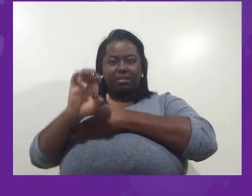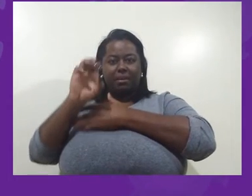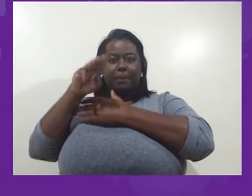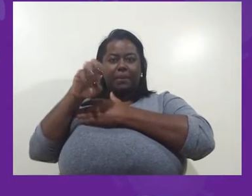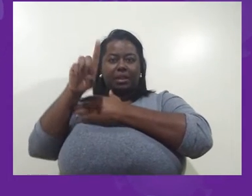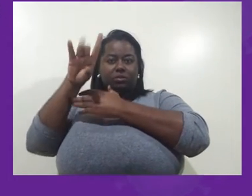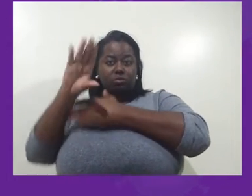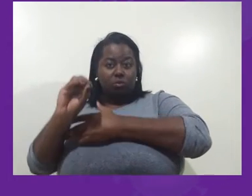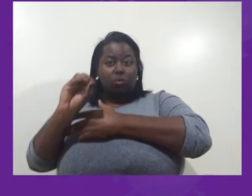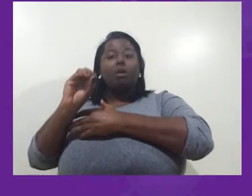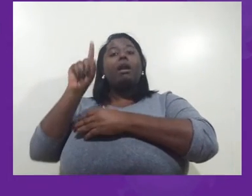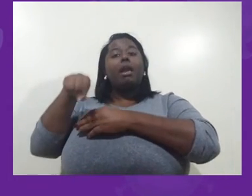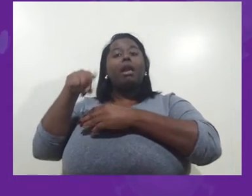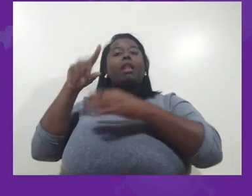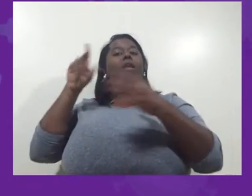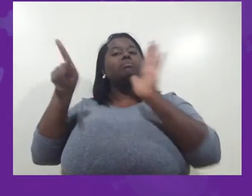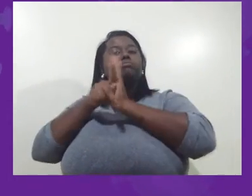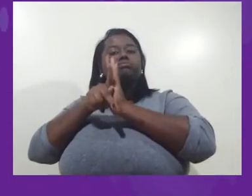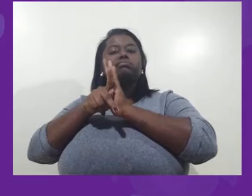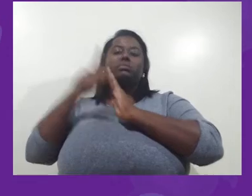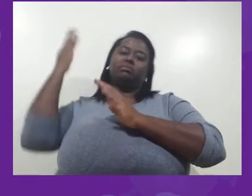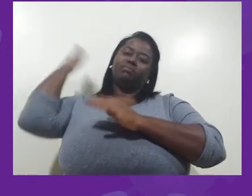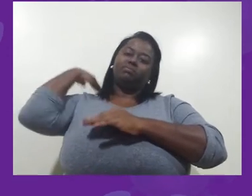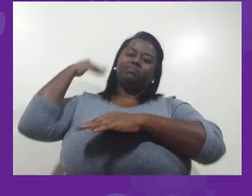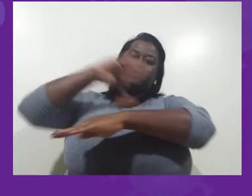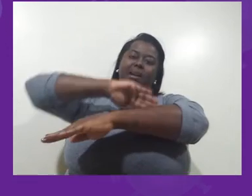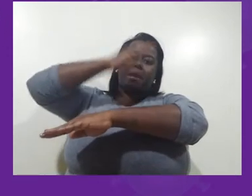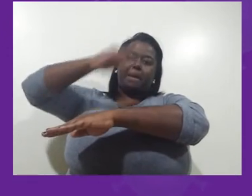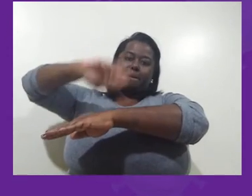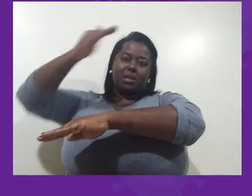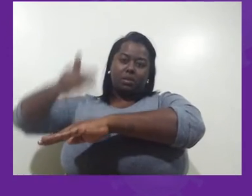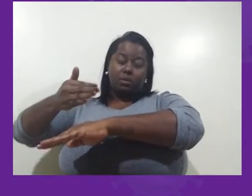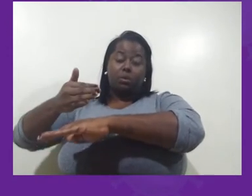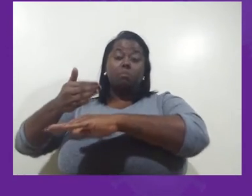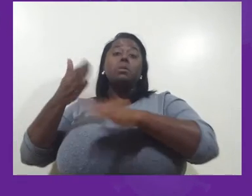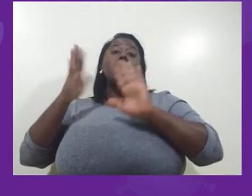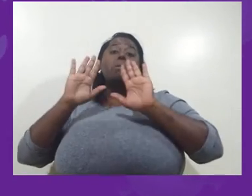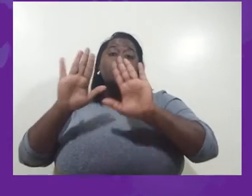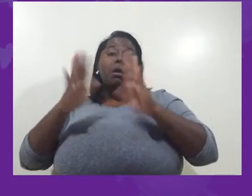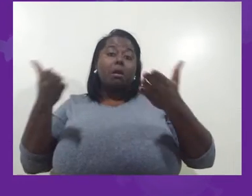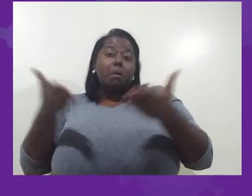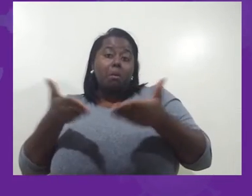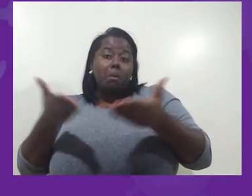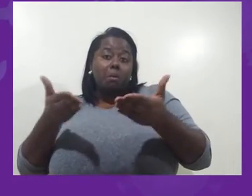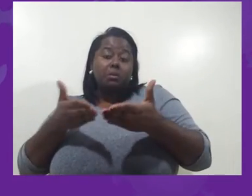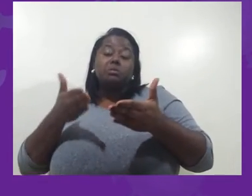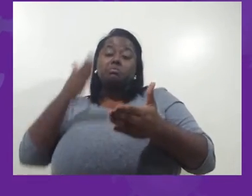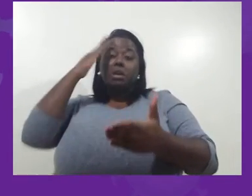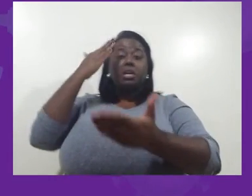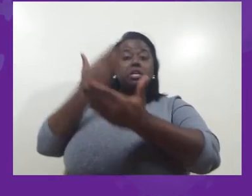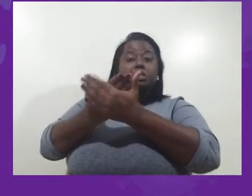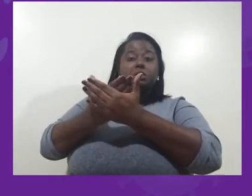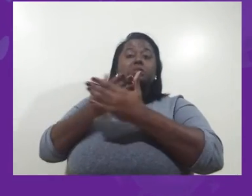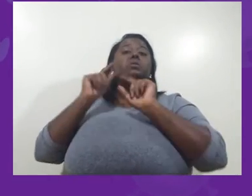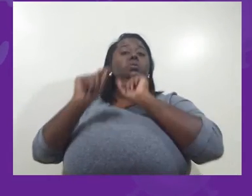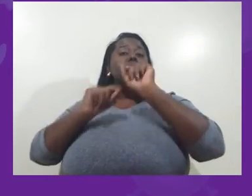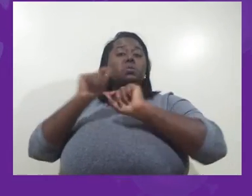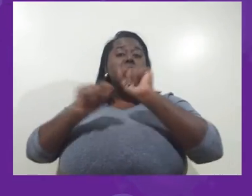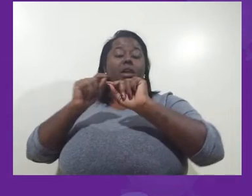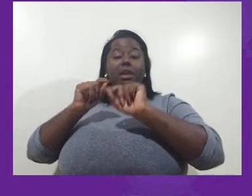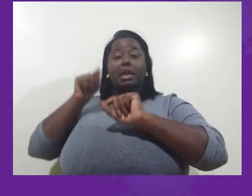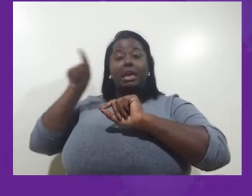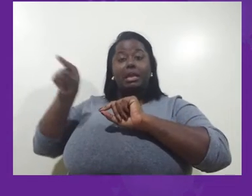Hoje, o que se defende, por exemplo, é que muitos desses coronavírus têm como reservatório na natureza os morcegos, que